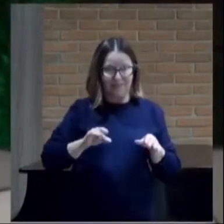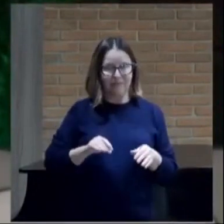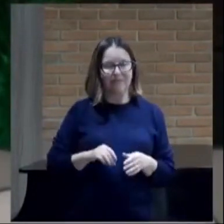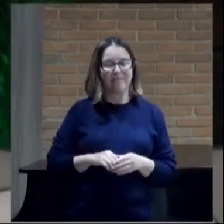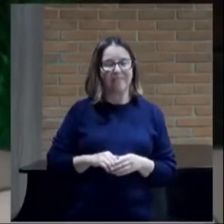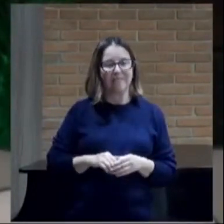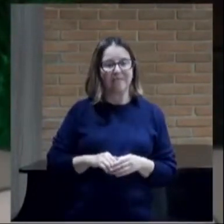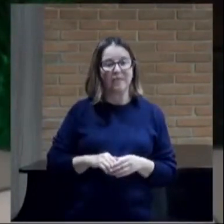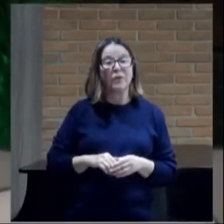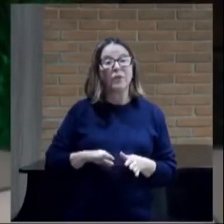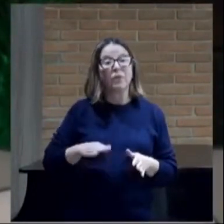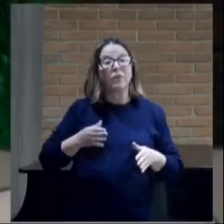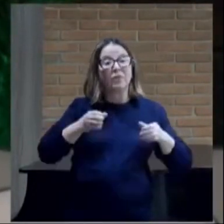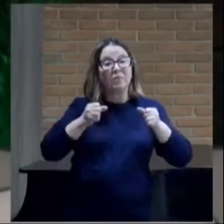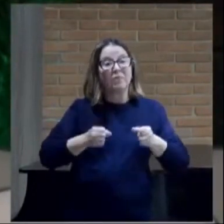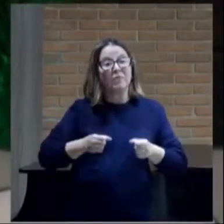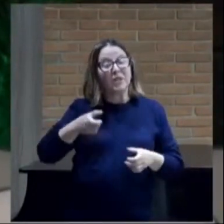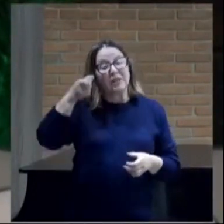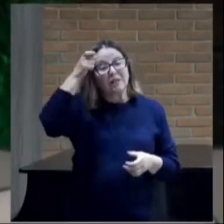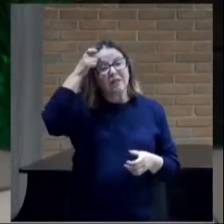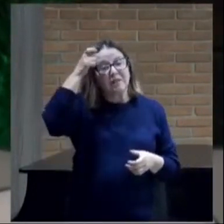eficácia de satanás